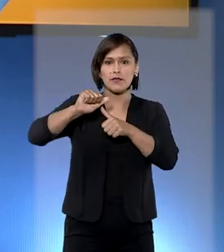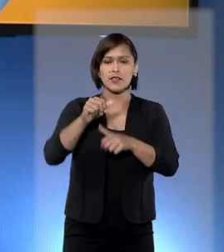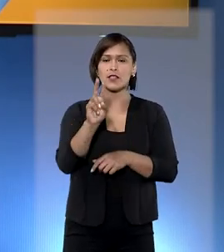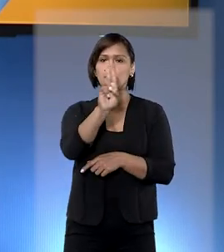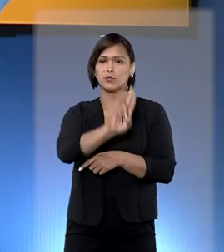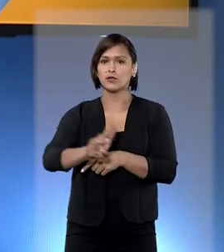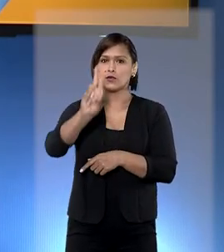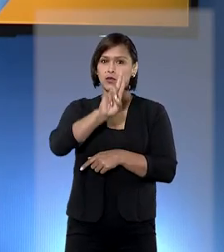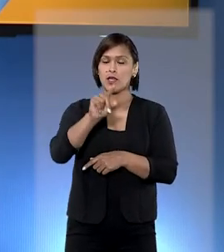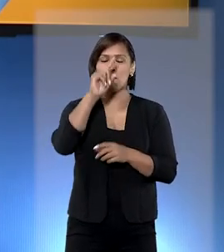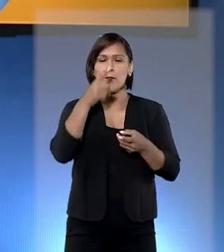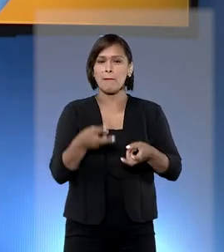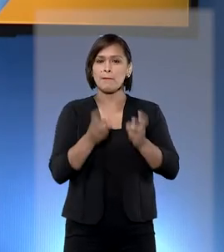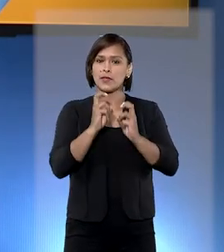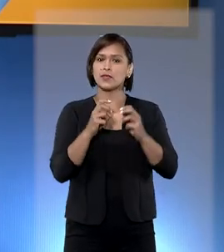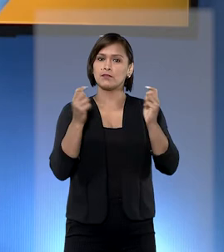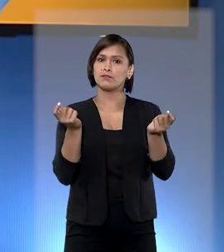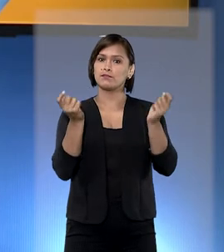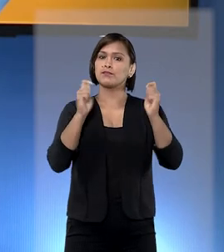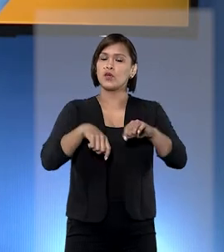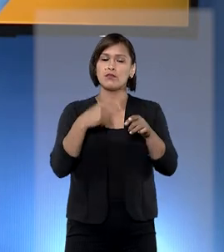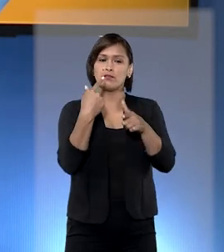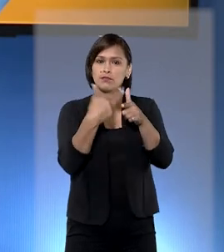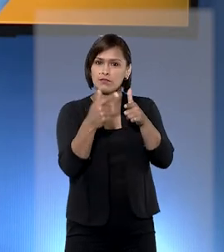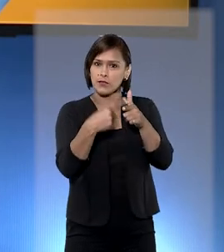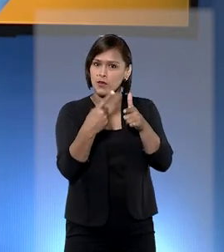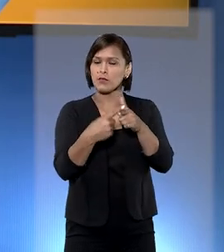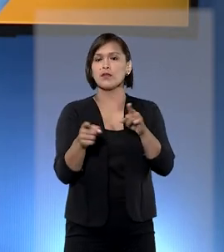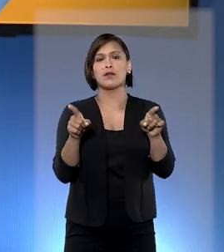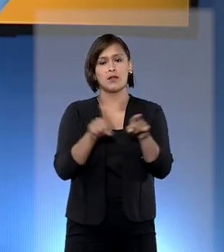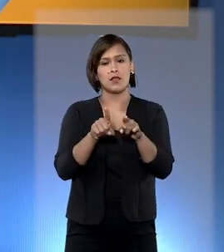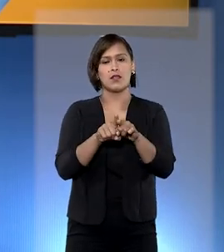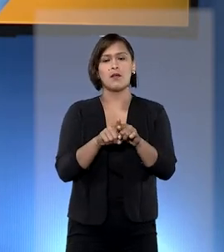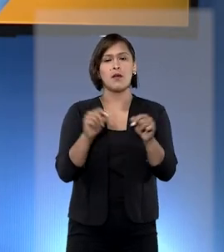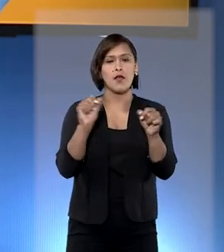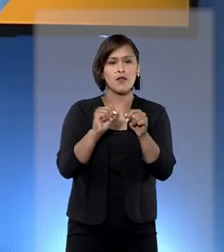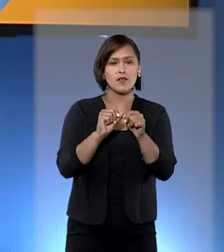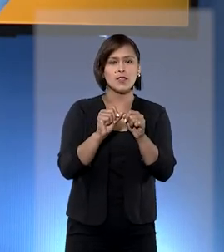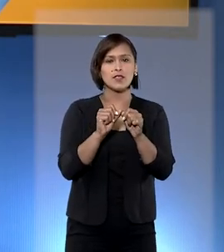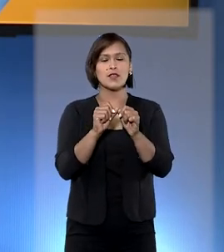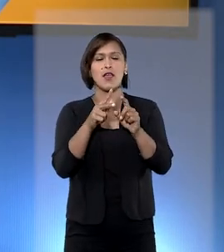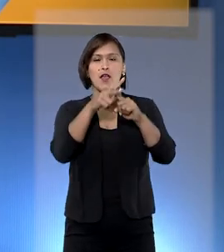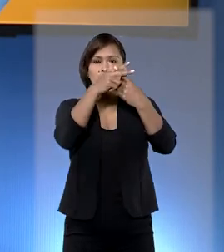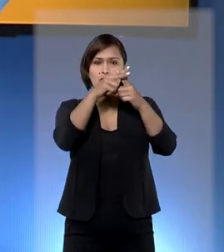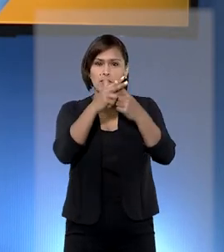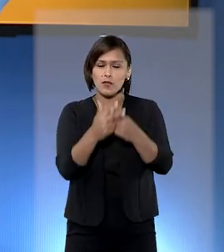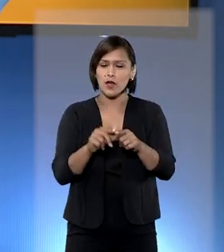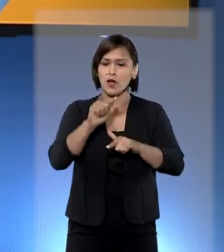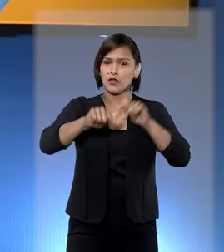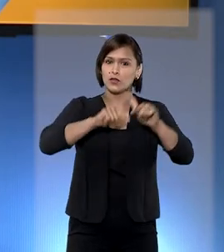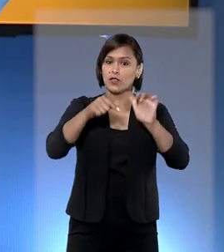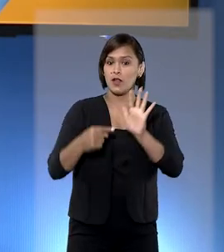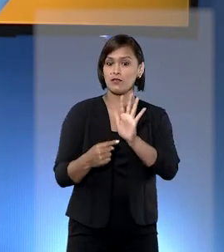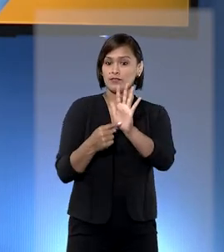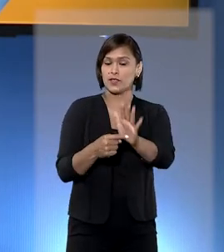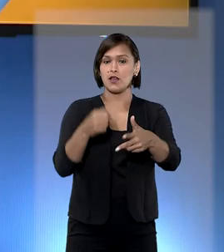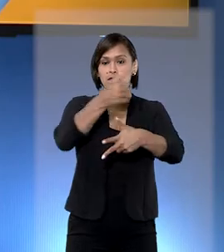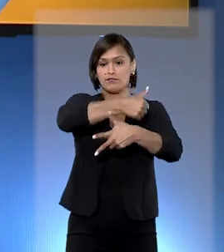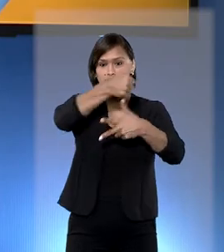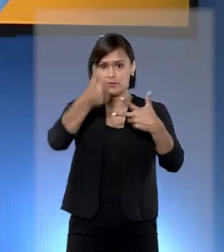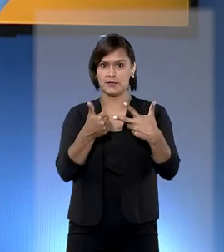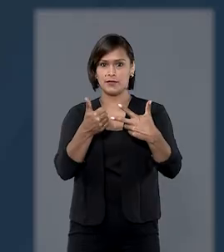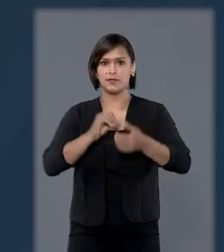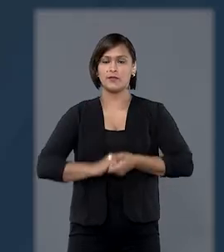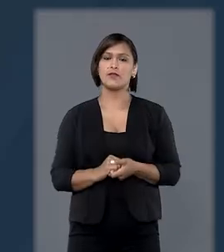usuários, identificar possíveis problemas e, assim, fazer melhorias dos serviços prestados pelo Poder